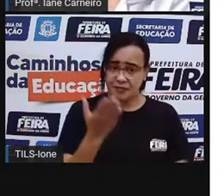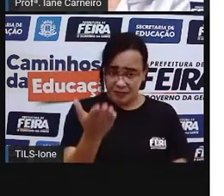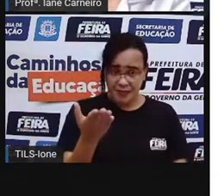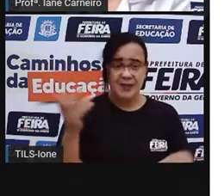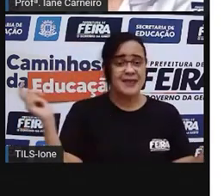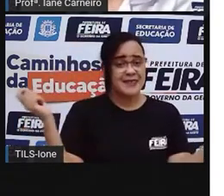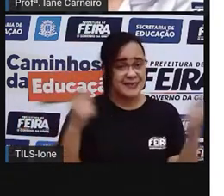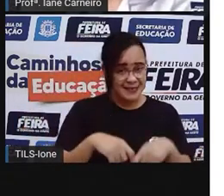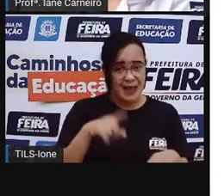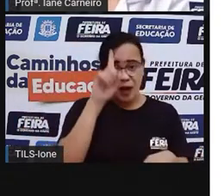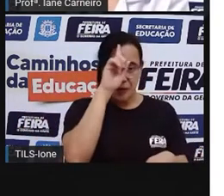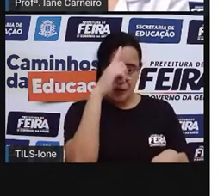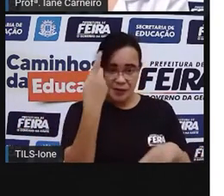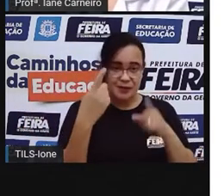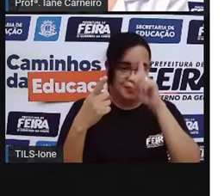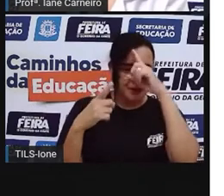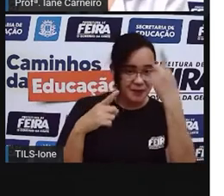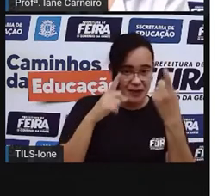a criatividade.